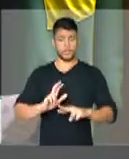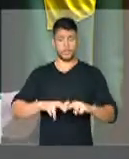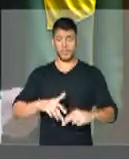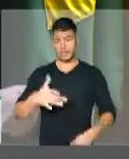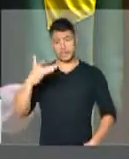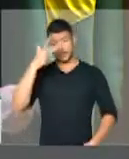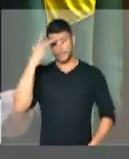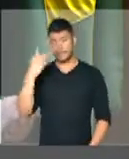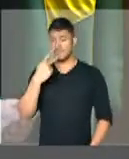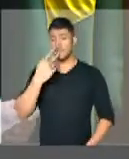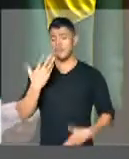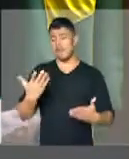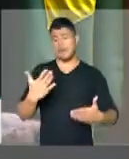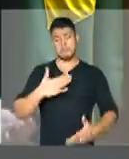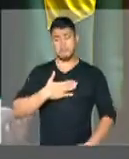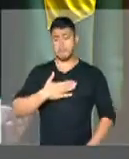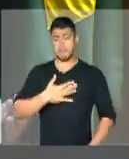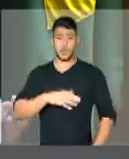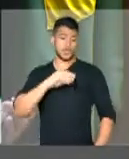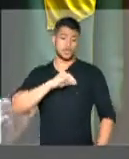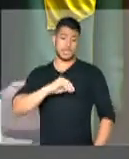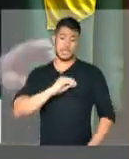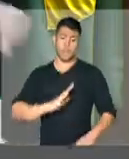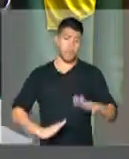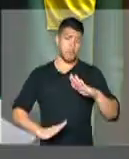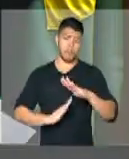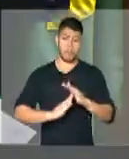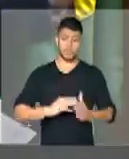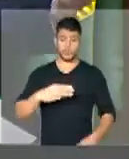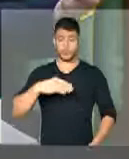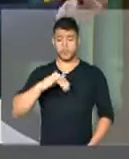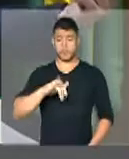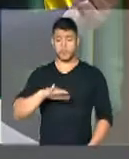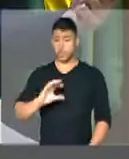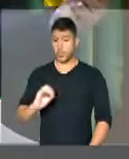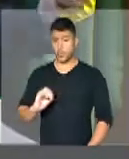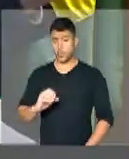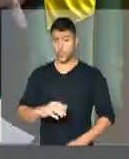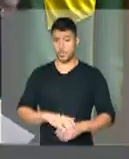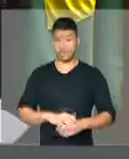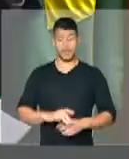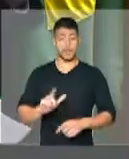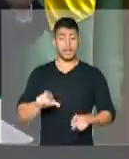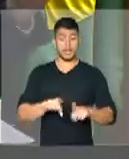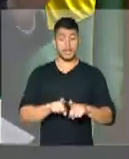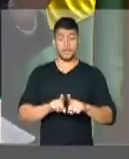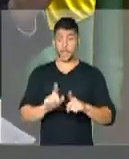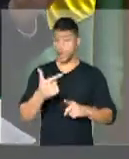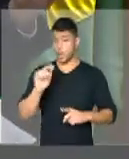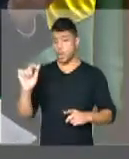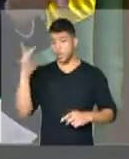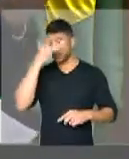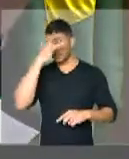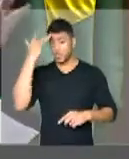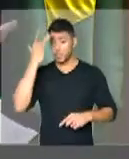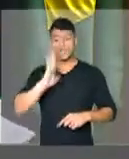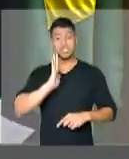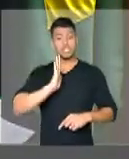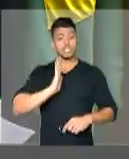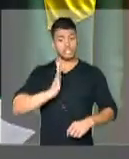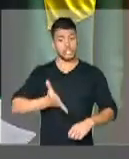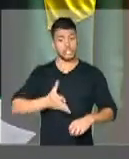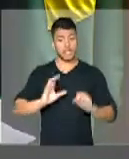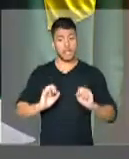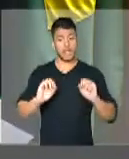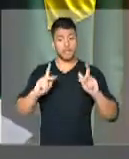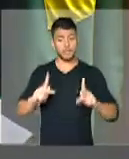ganhar mais que salário mínimo mesmo, então para que esperar? E outros que já estão aposentados agora perceberam de que vão